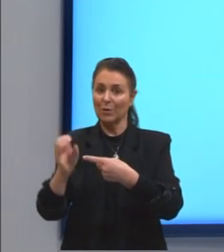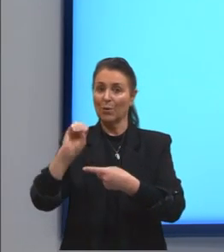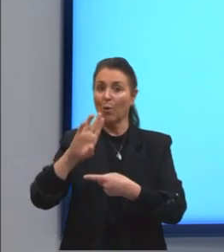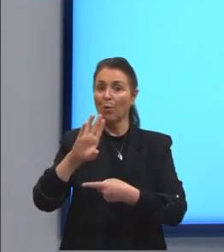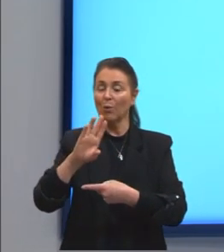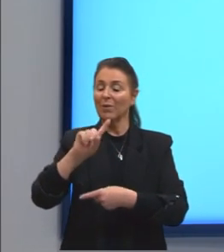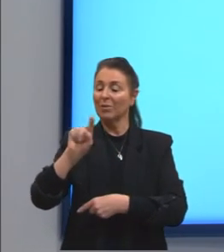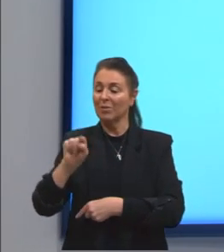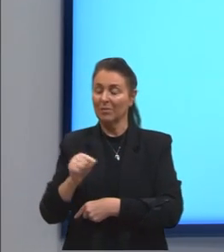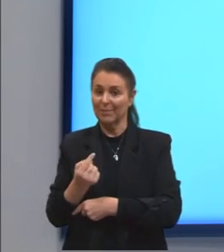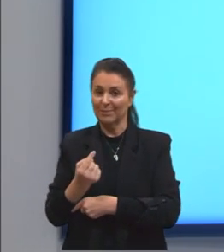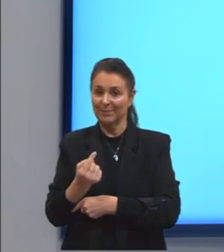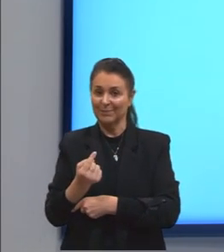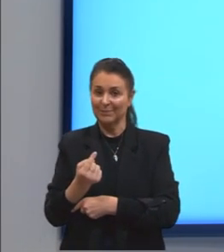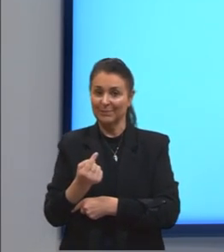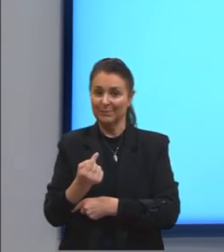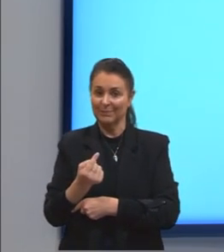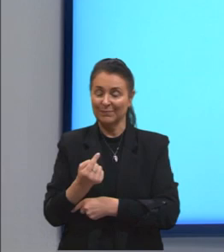decimal.